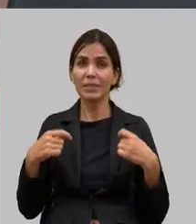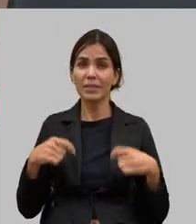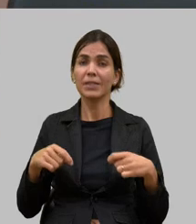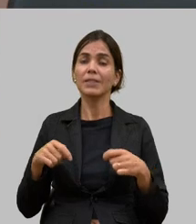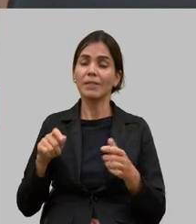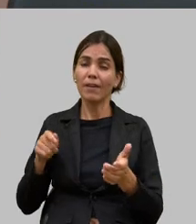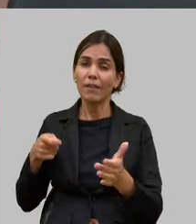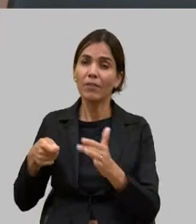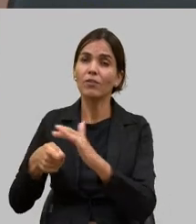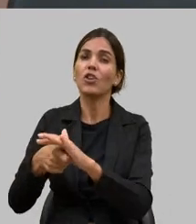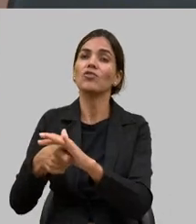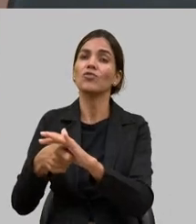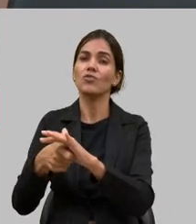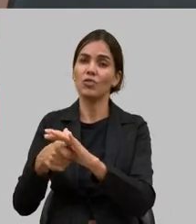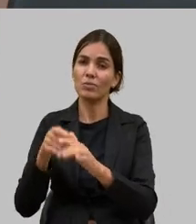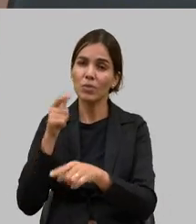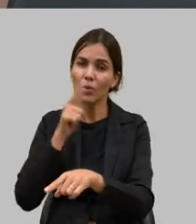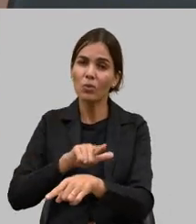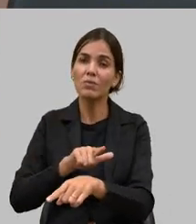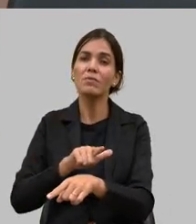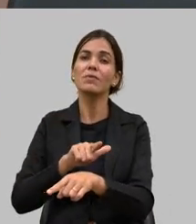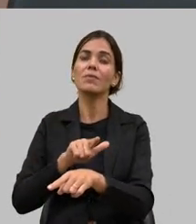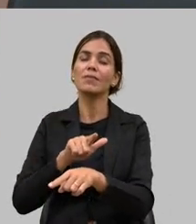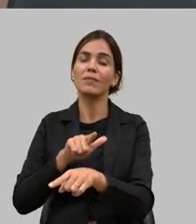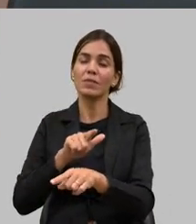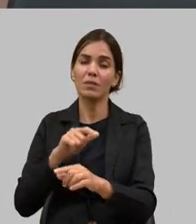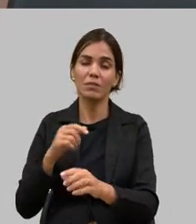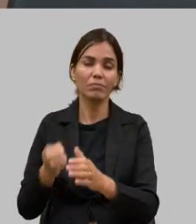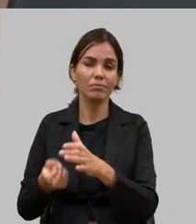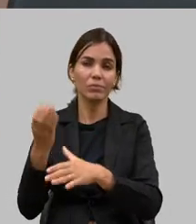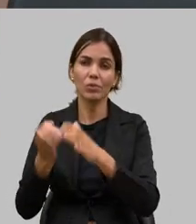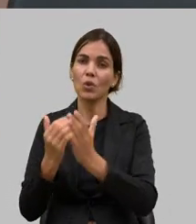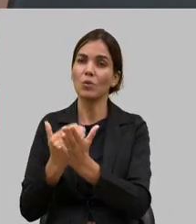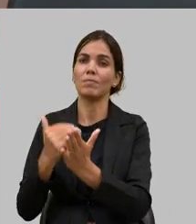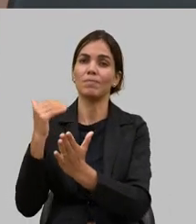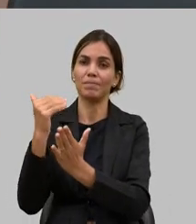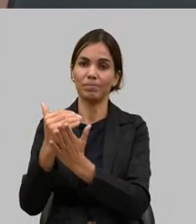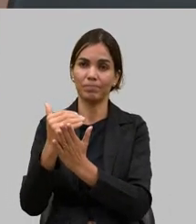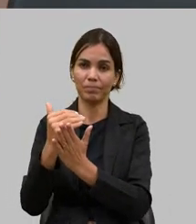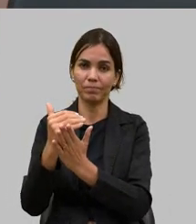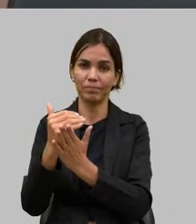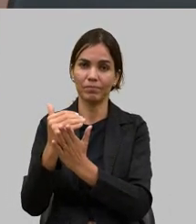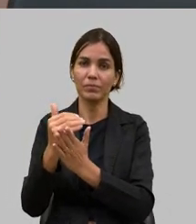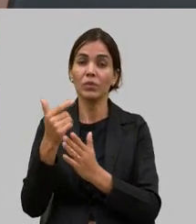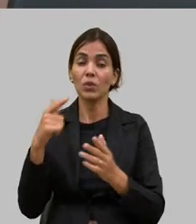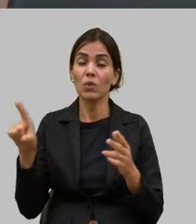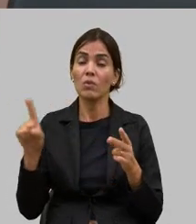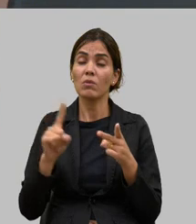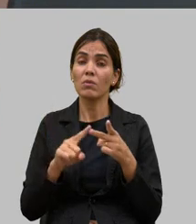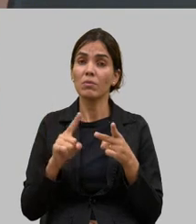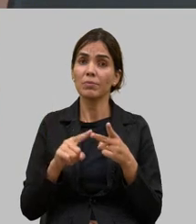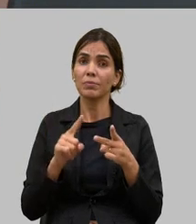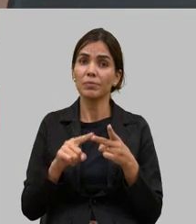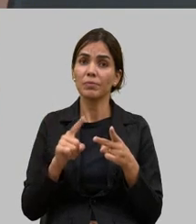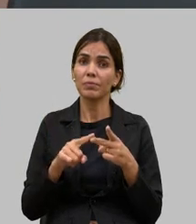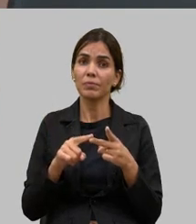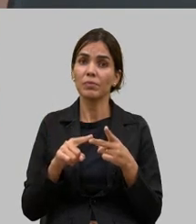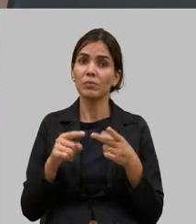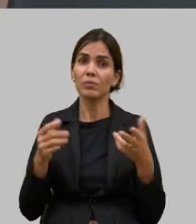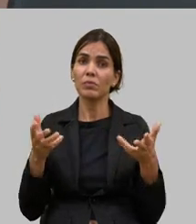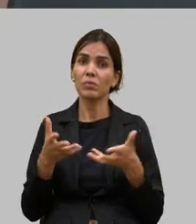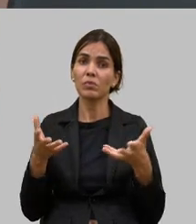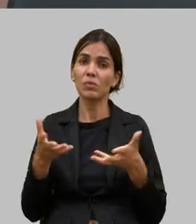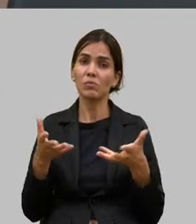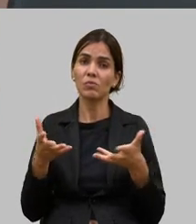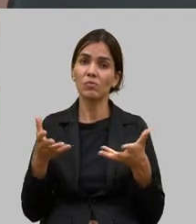investimento para que eles consigam produzir mais e outro ponto também que eu queria falar aqui com o senhor hoje eu tive a